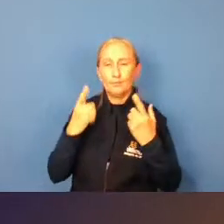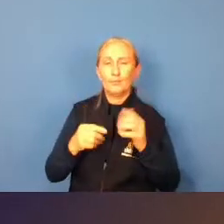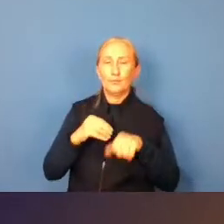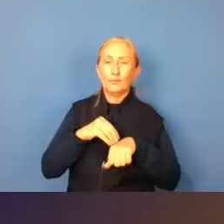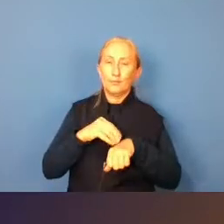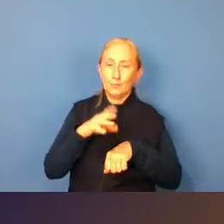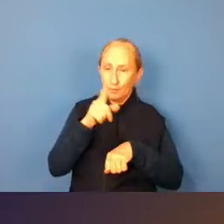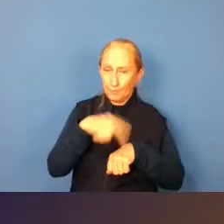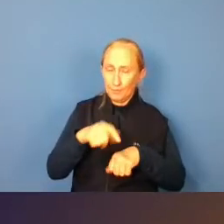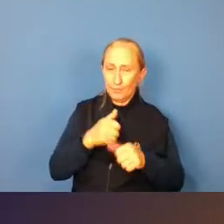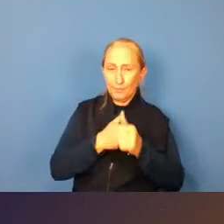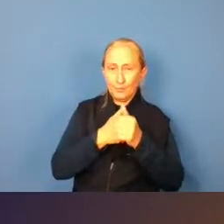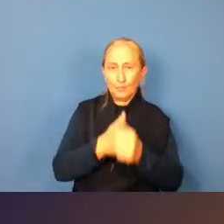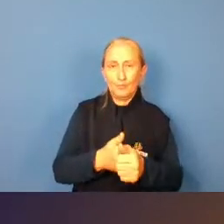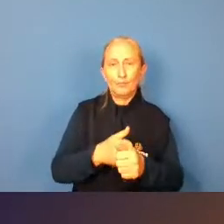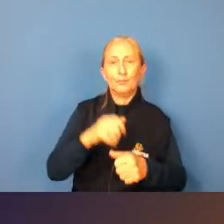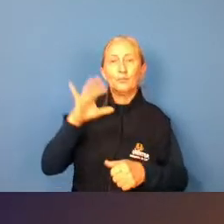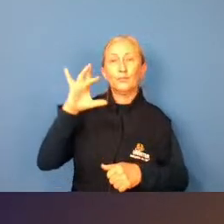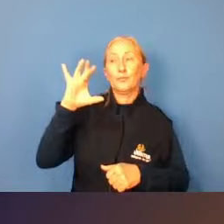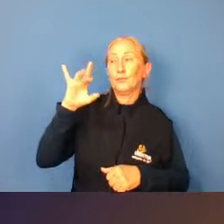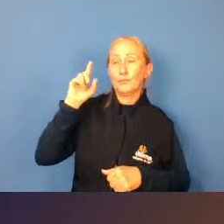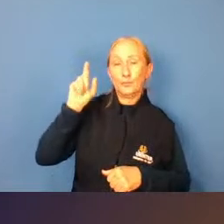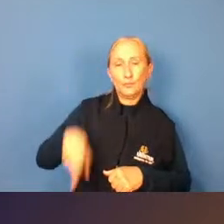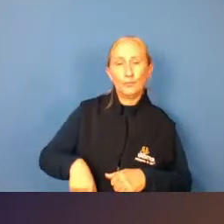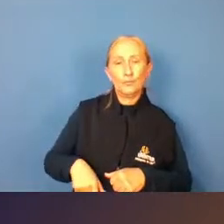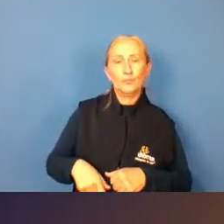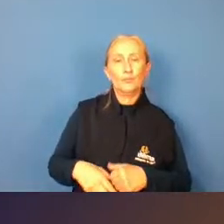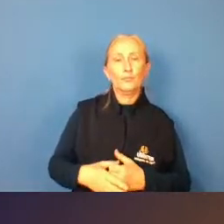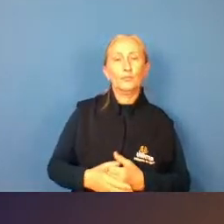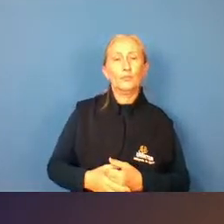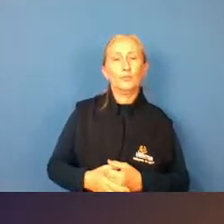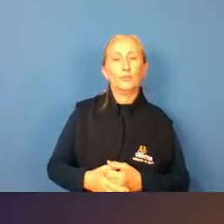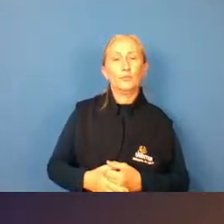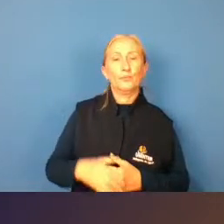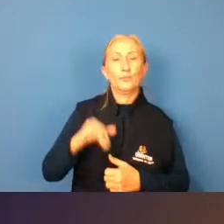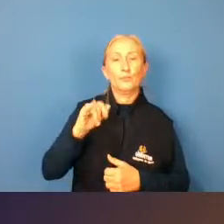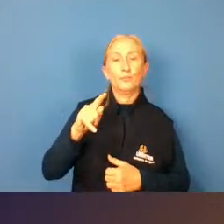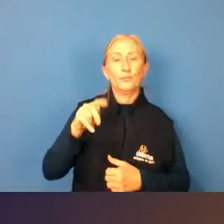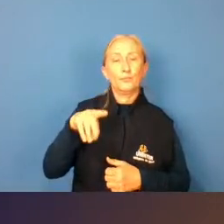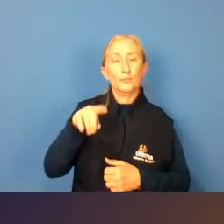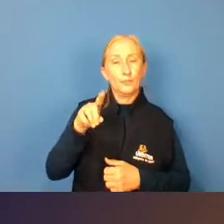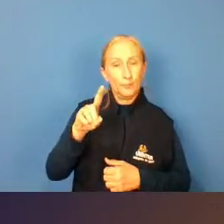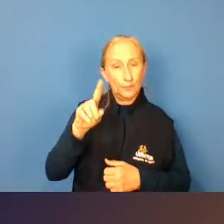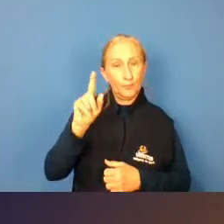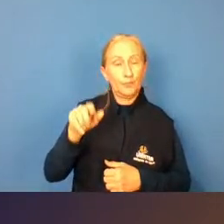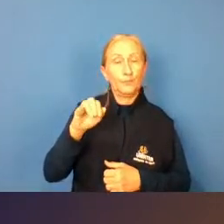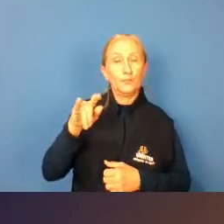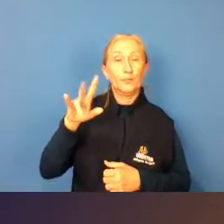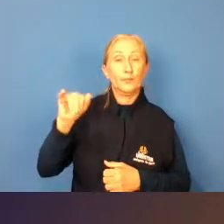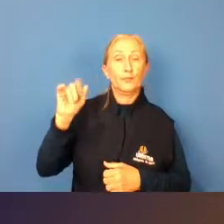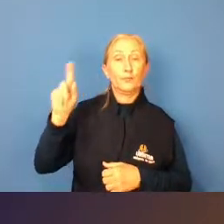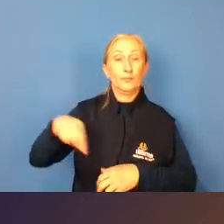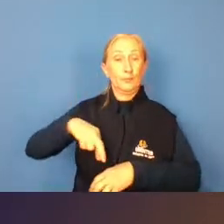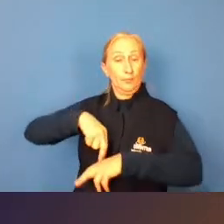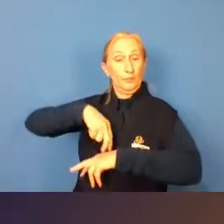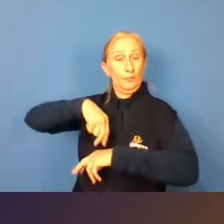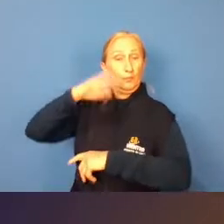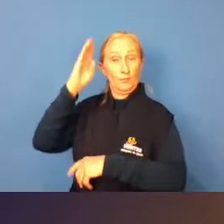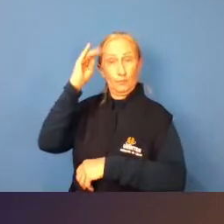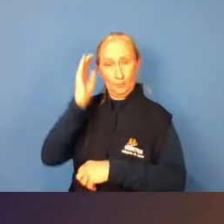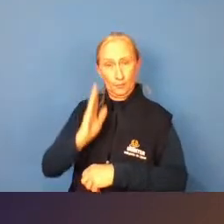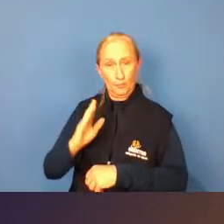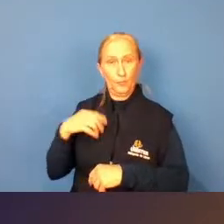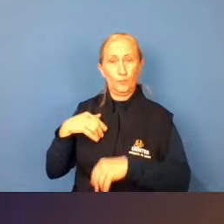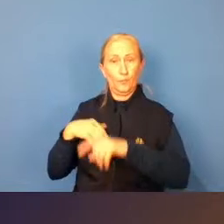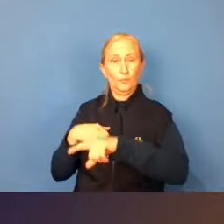se quiserem seguir ela no Instagram é a Ingrid Silva a Ingrid Silva ela é uma bailarina brasileira que ela foi